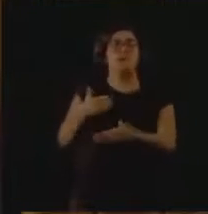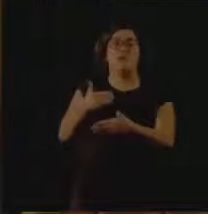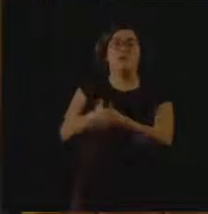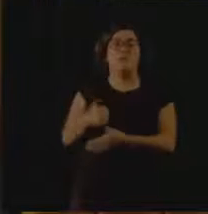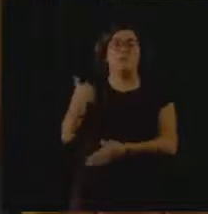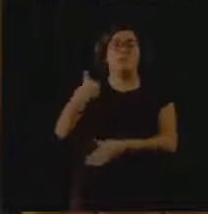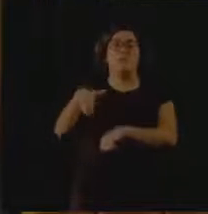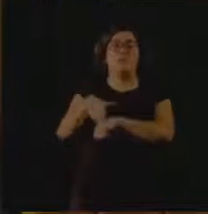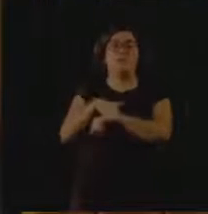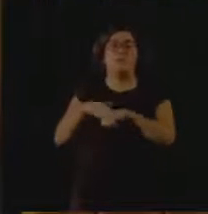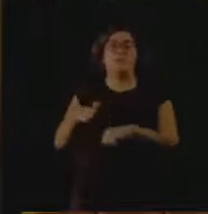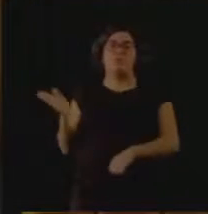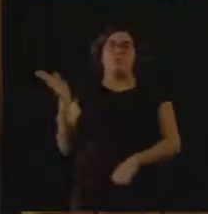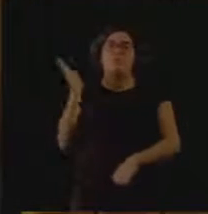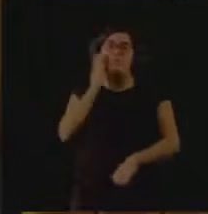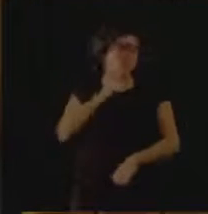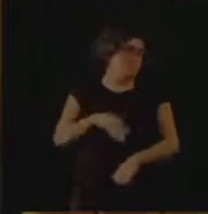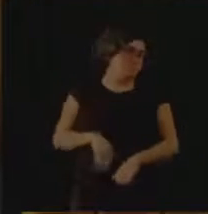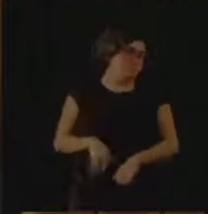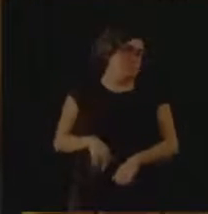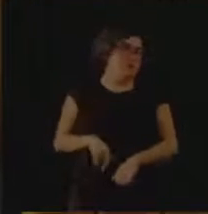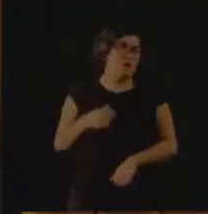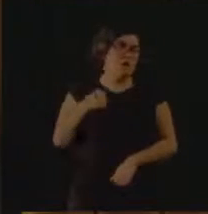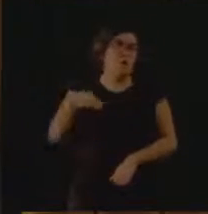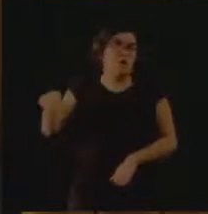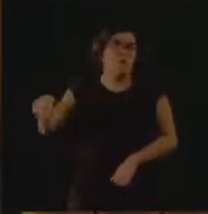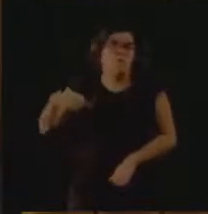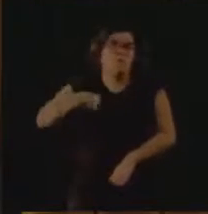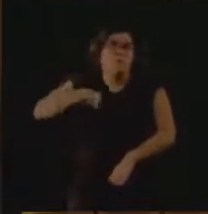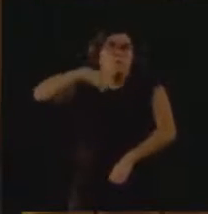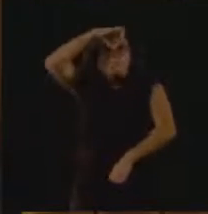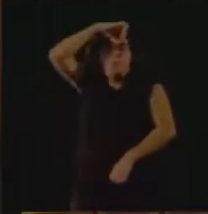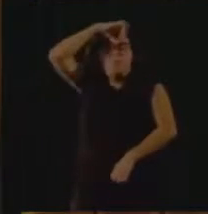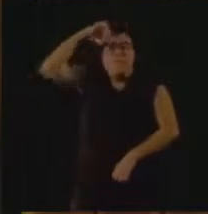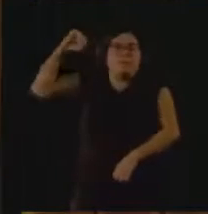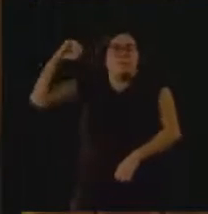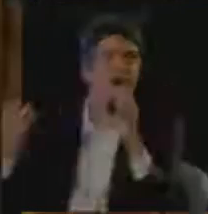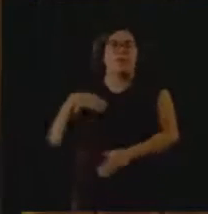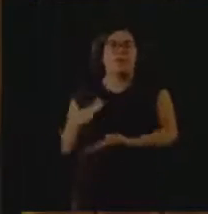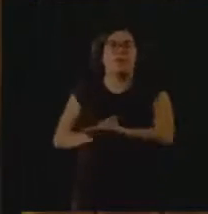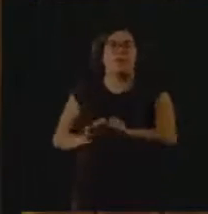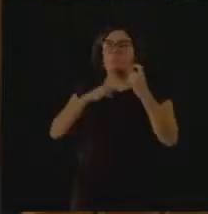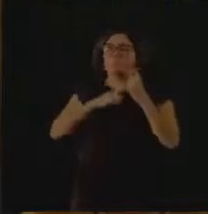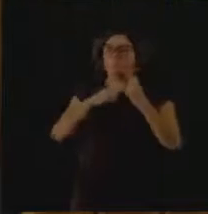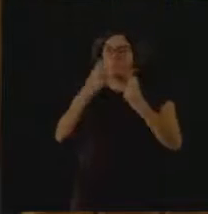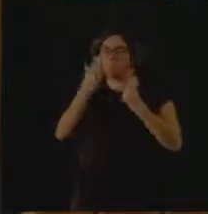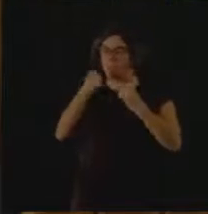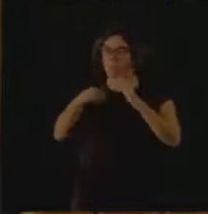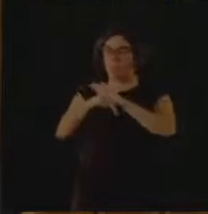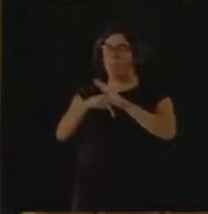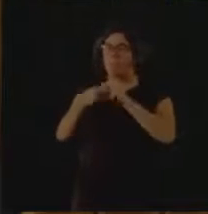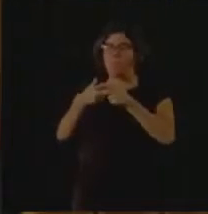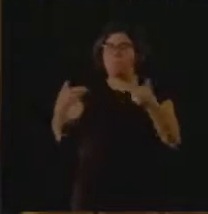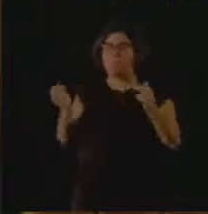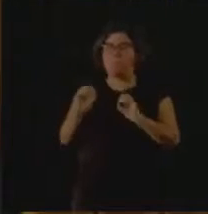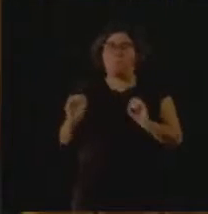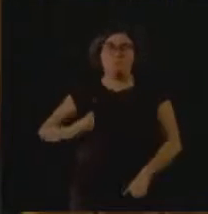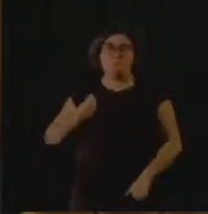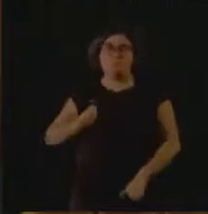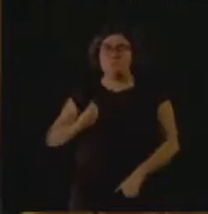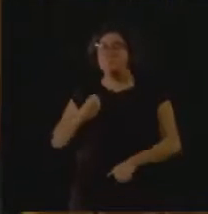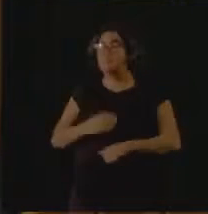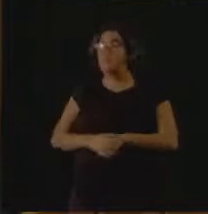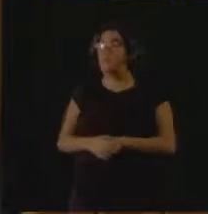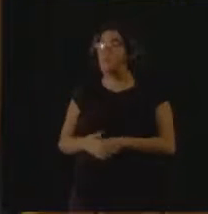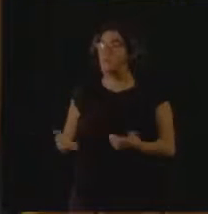eles, foi um tapa na cara. Eu não sabia nada. Eu, como secretário do meu próprio consumo de vida. Hoje eu